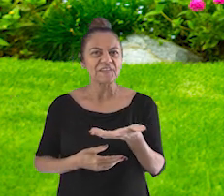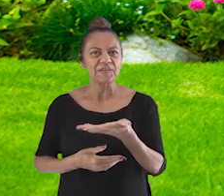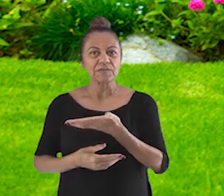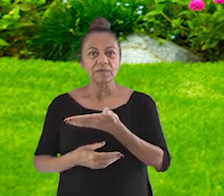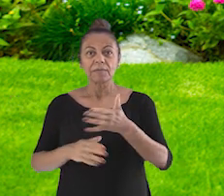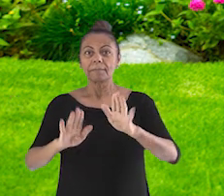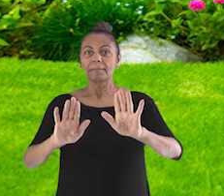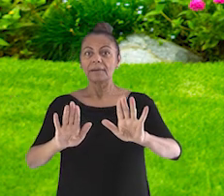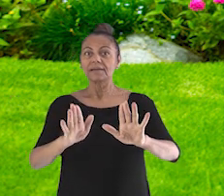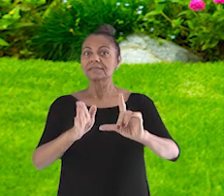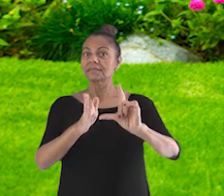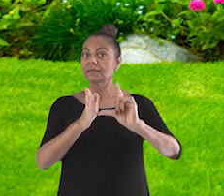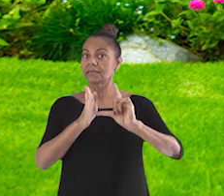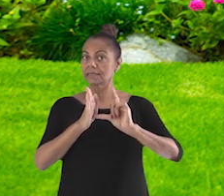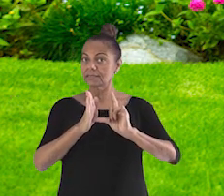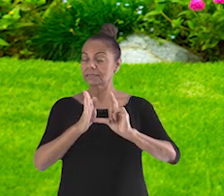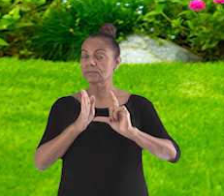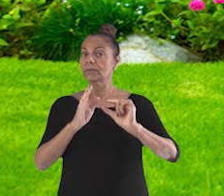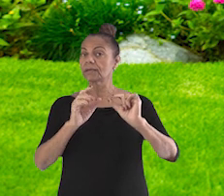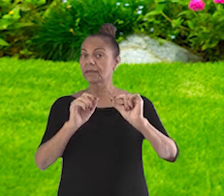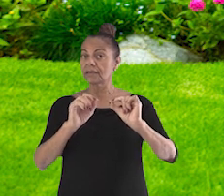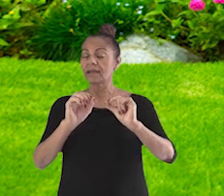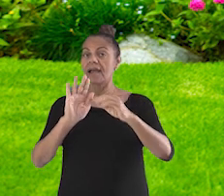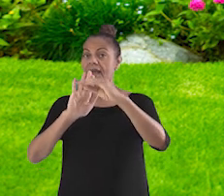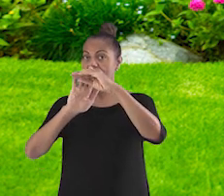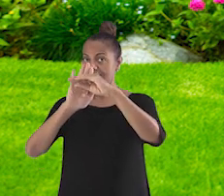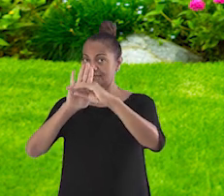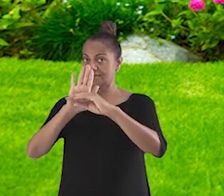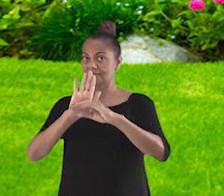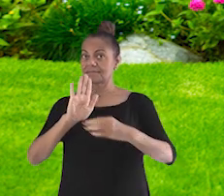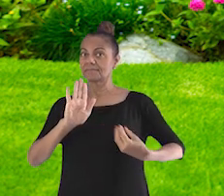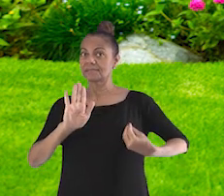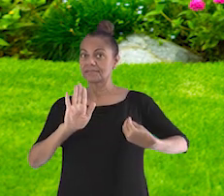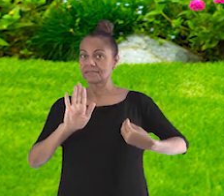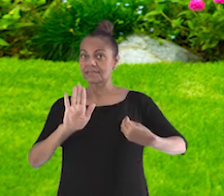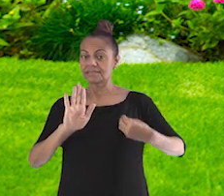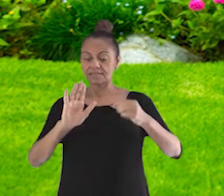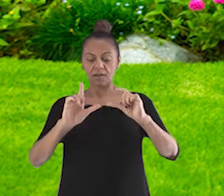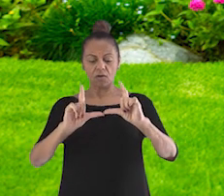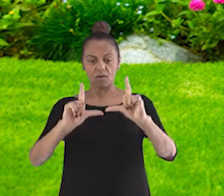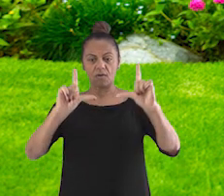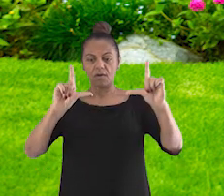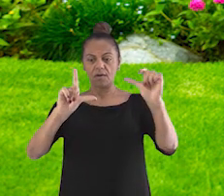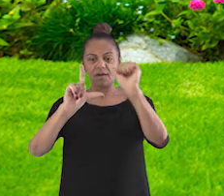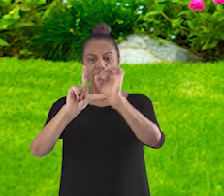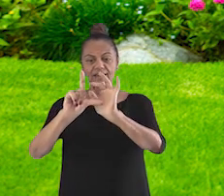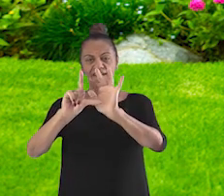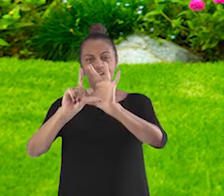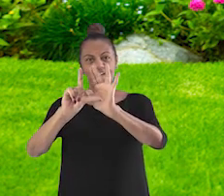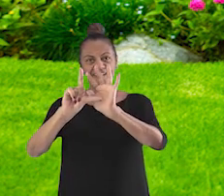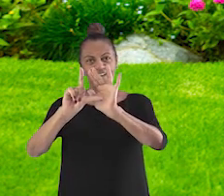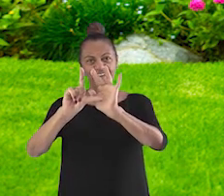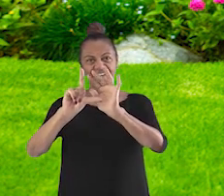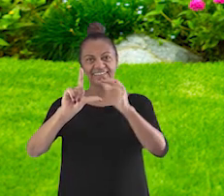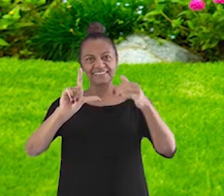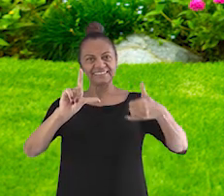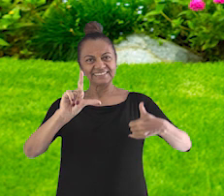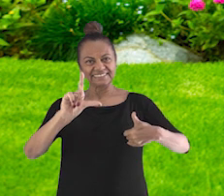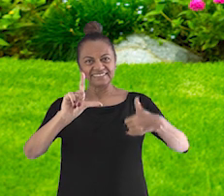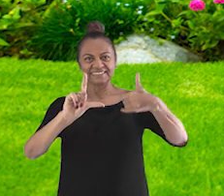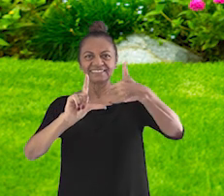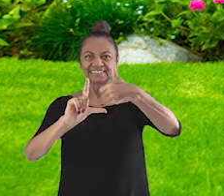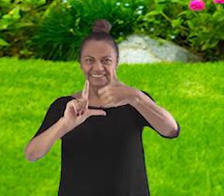esqueçam de acessar o QR Code da lista de presença. Acesse o QR Code que está aparecendo na sua tela e